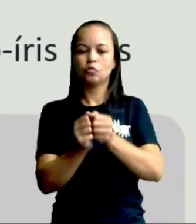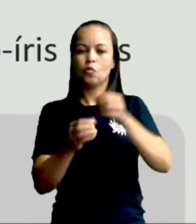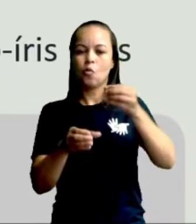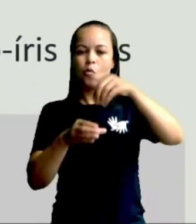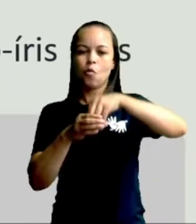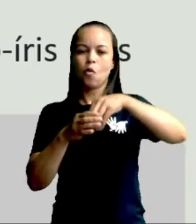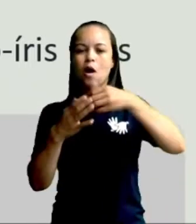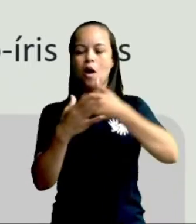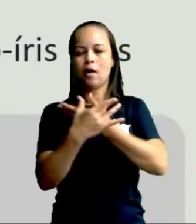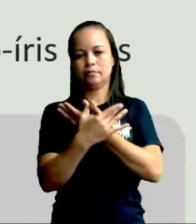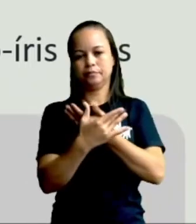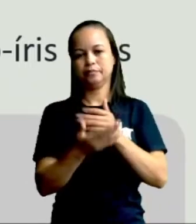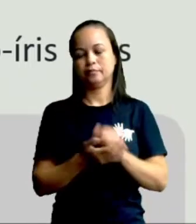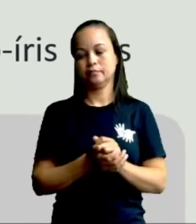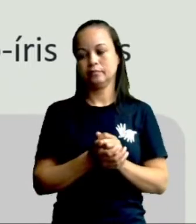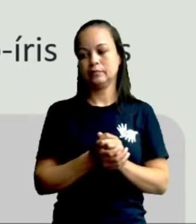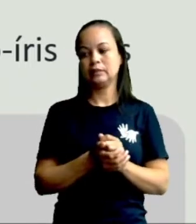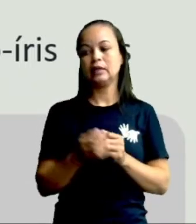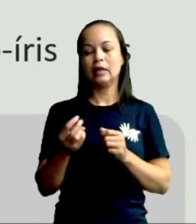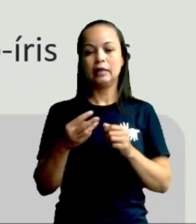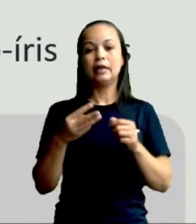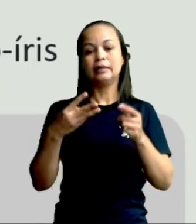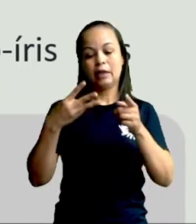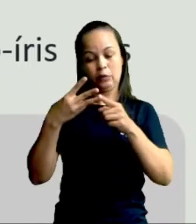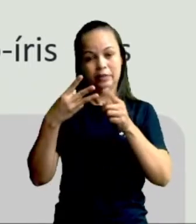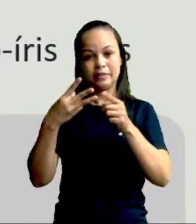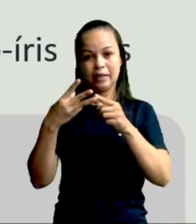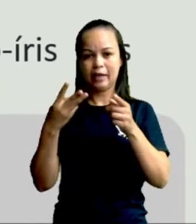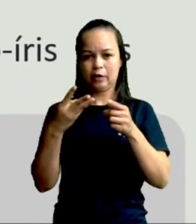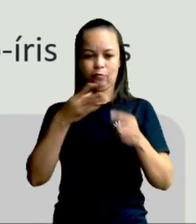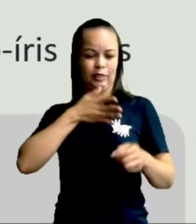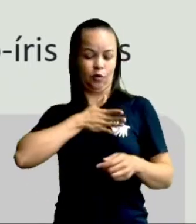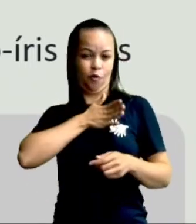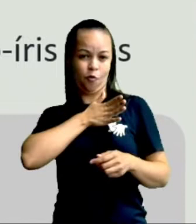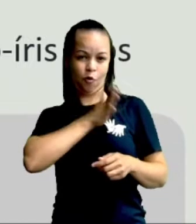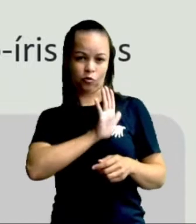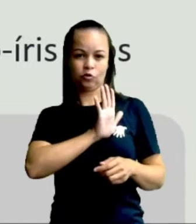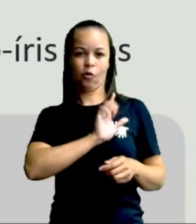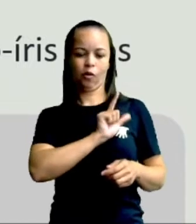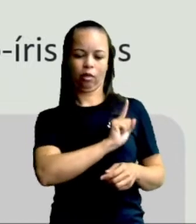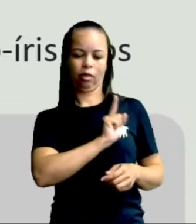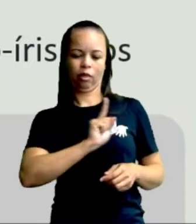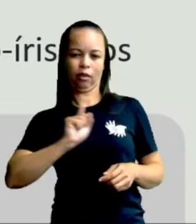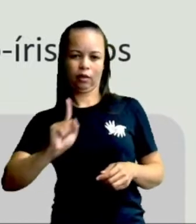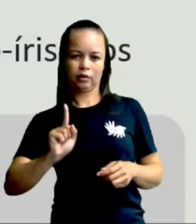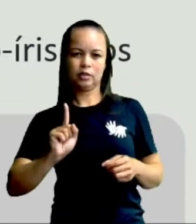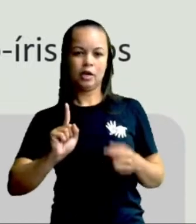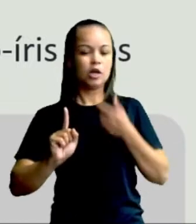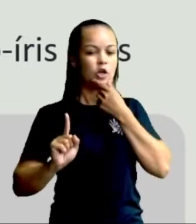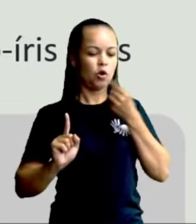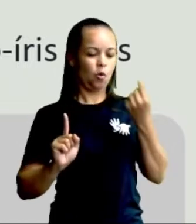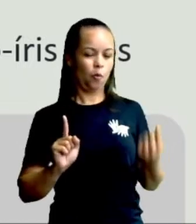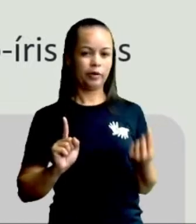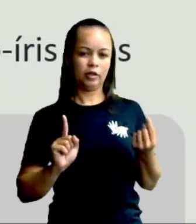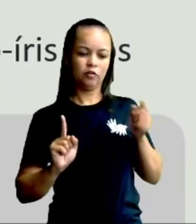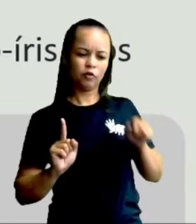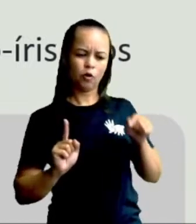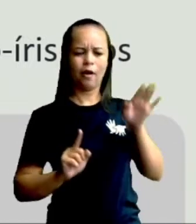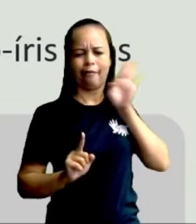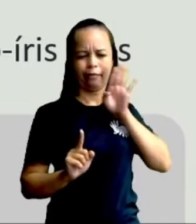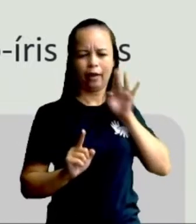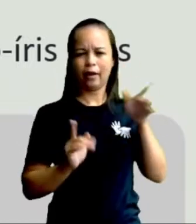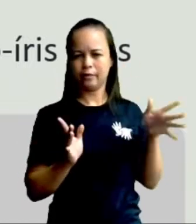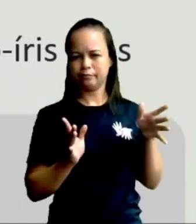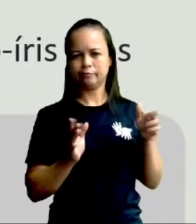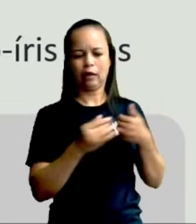último, a gente tem o penúltimo que ele não gostou, deixou o menino lá sozinho, e o menino se tocou que aquela ideia não era legal